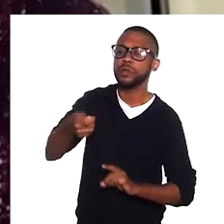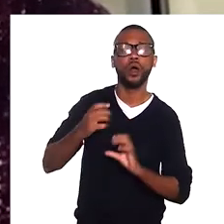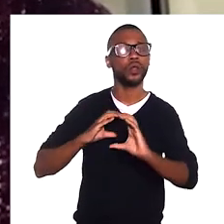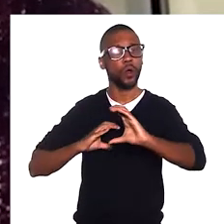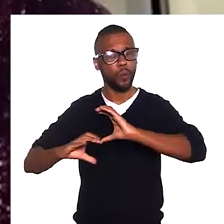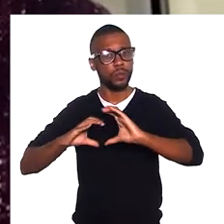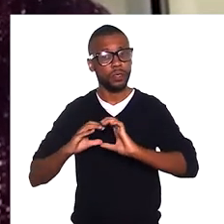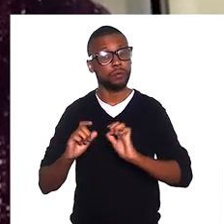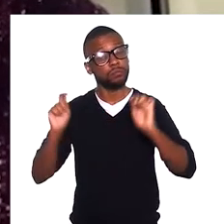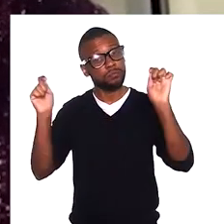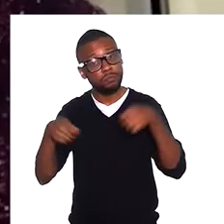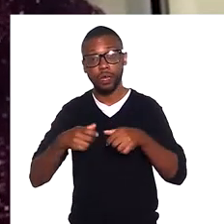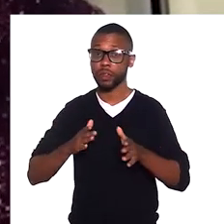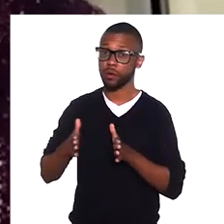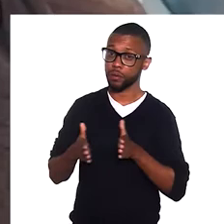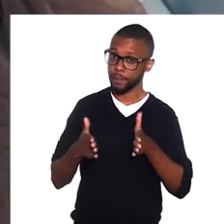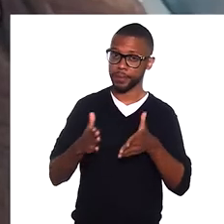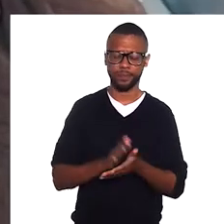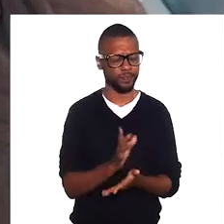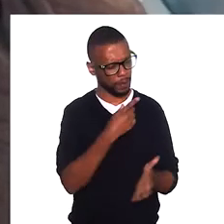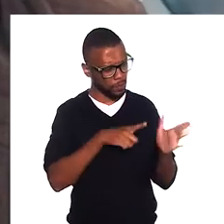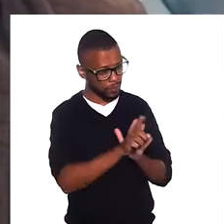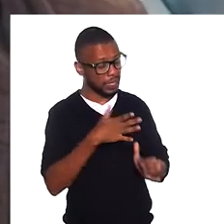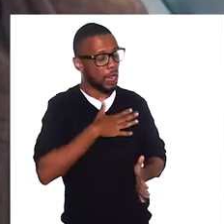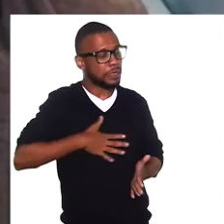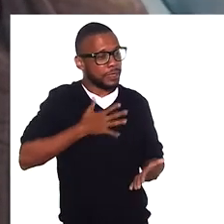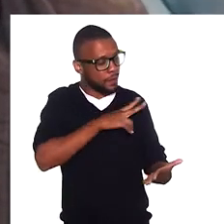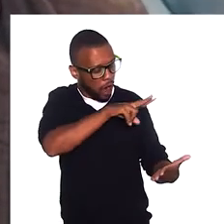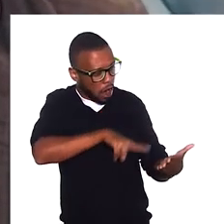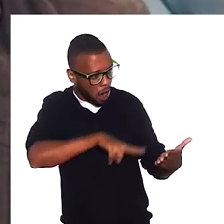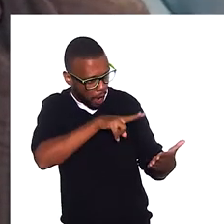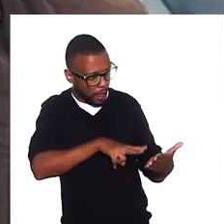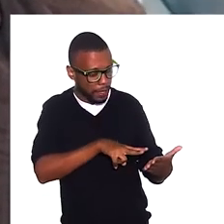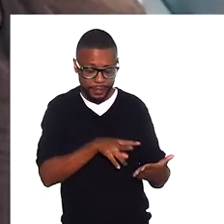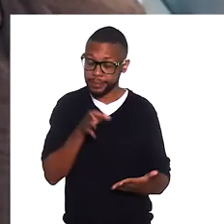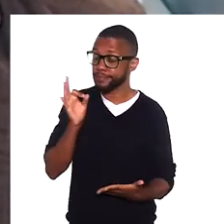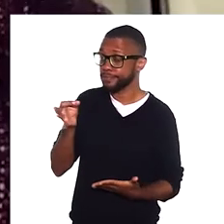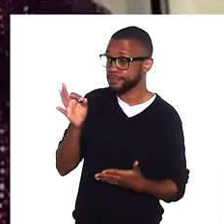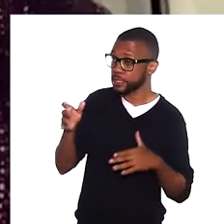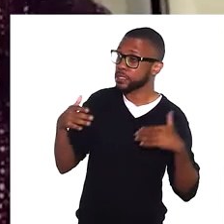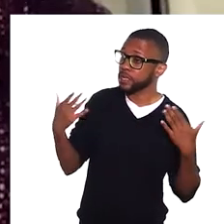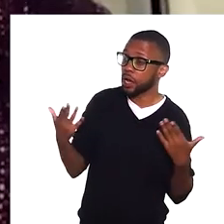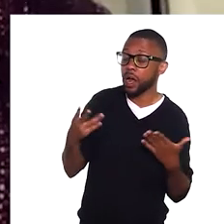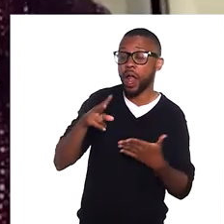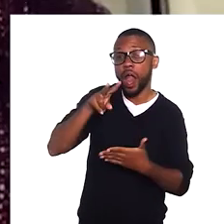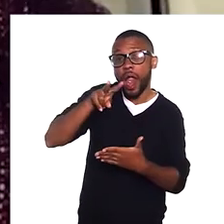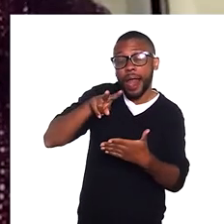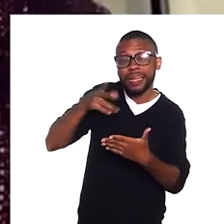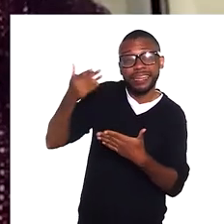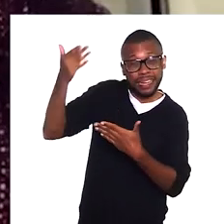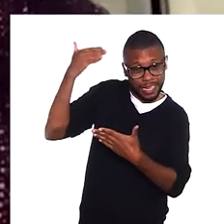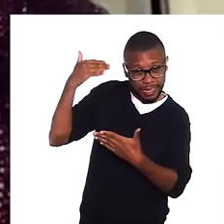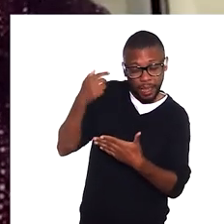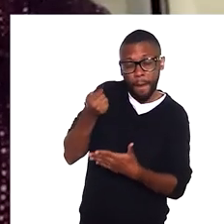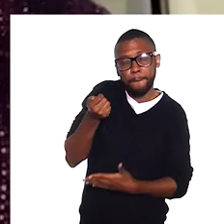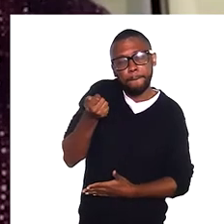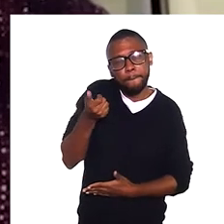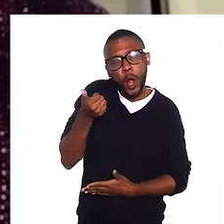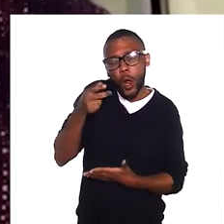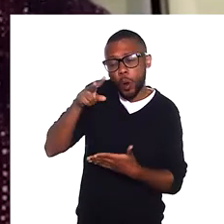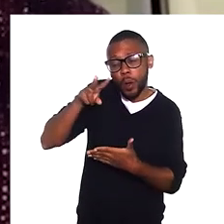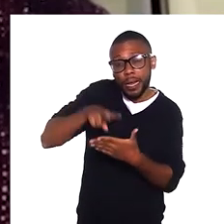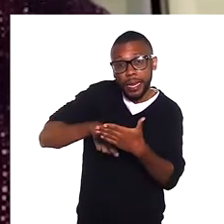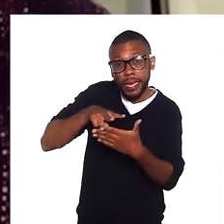comunicação poderia ser um caminho. E você gostava muito de ler, com certeza. Olha, eu lia pouco naquela